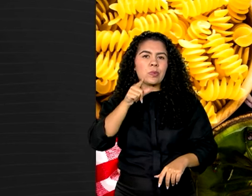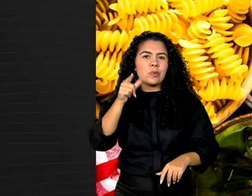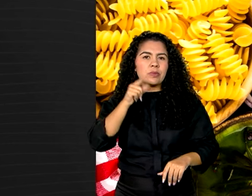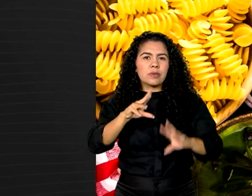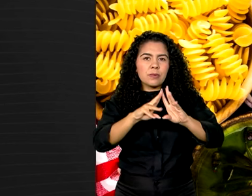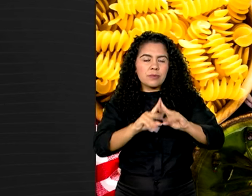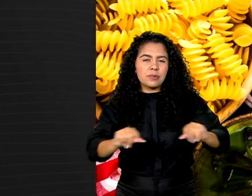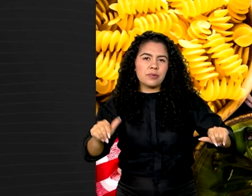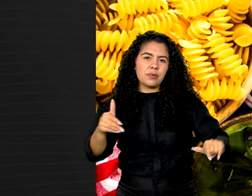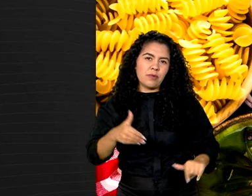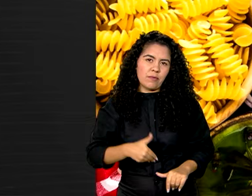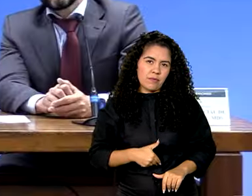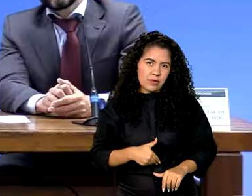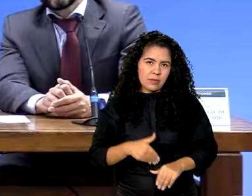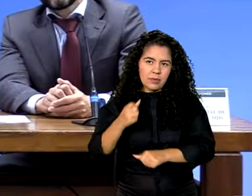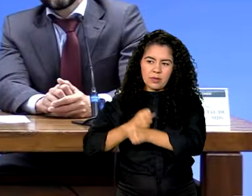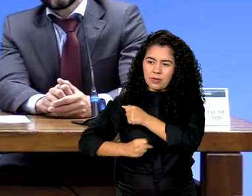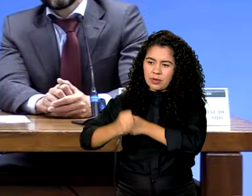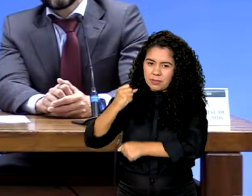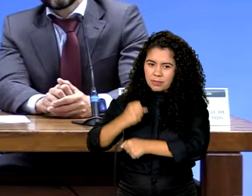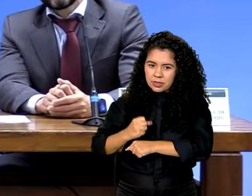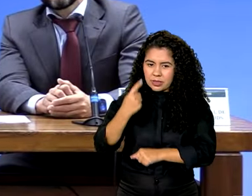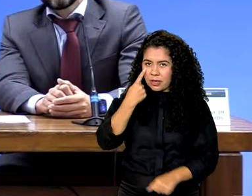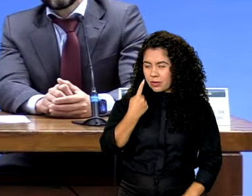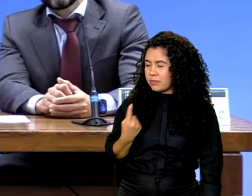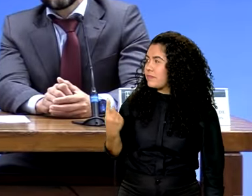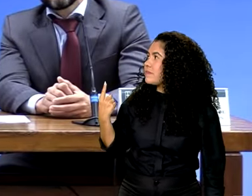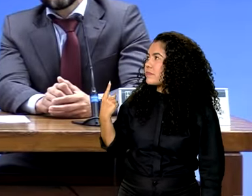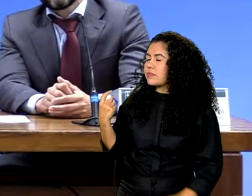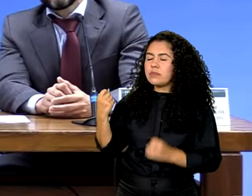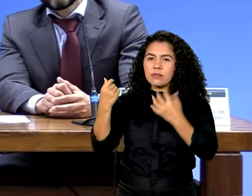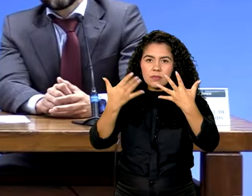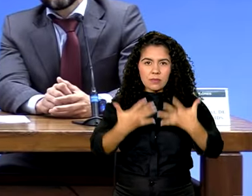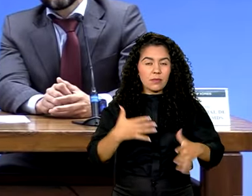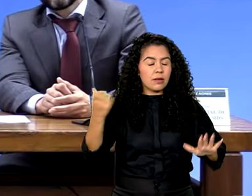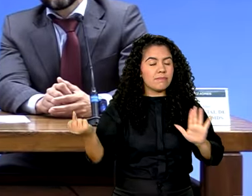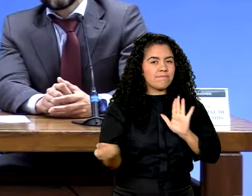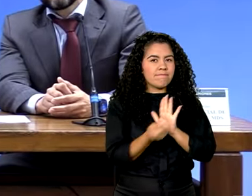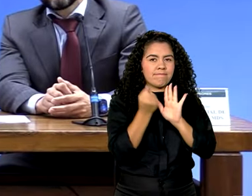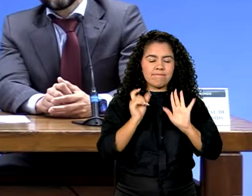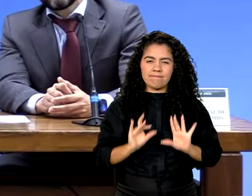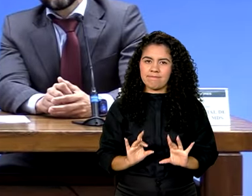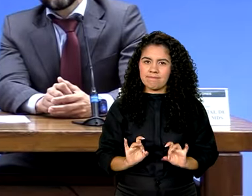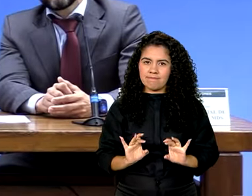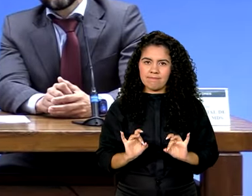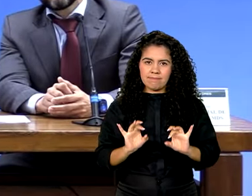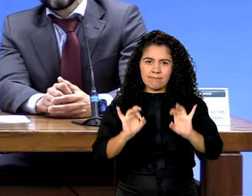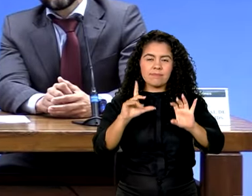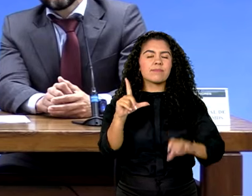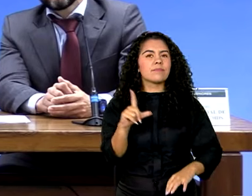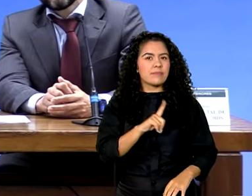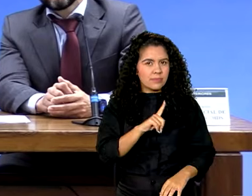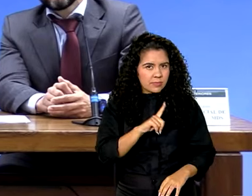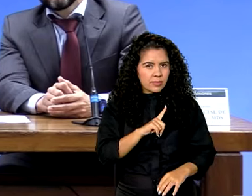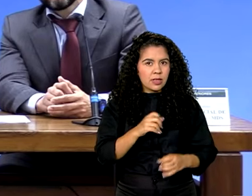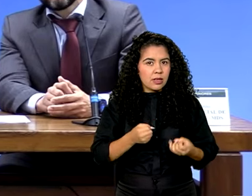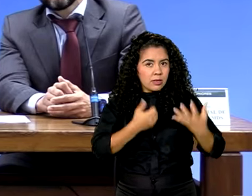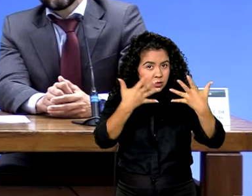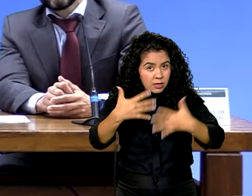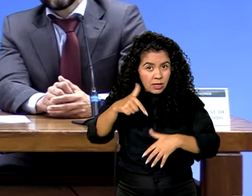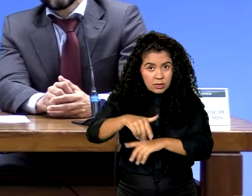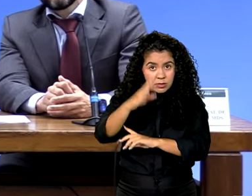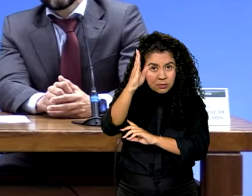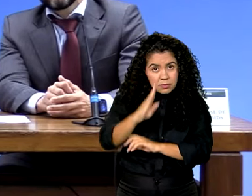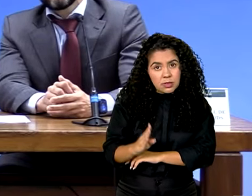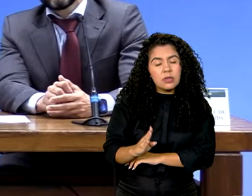fome no Brasil ano passado. Há também um simbolismo muito especial, que é dizer que esses países